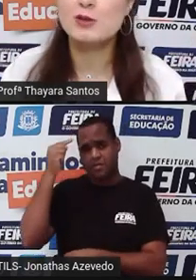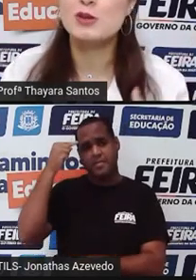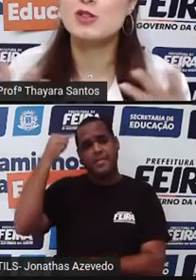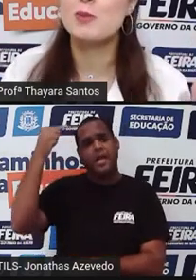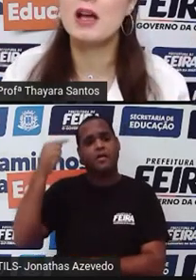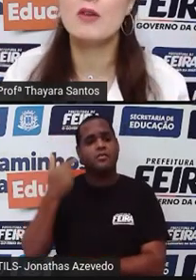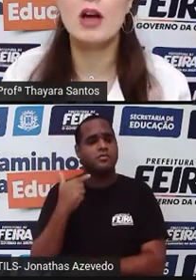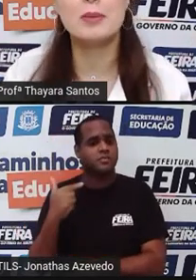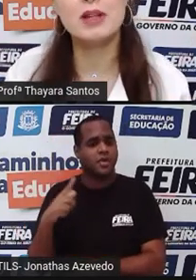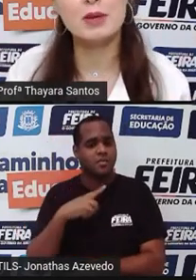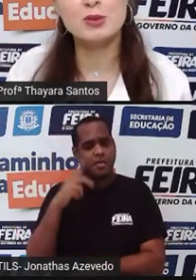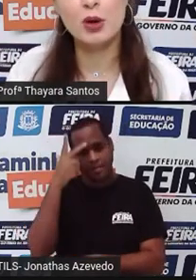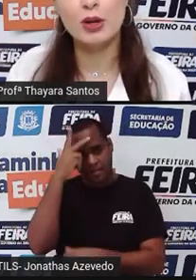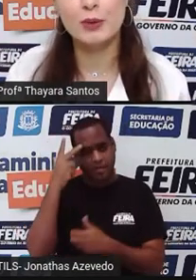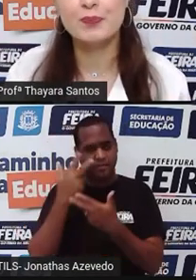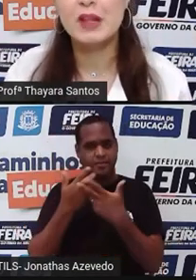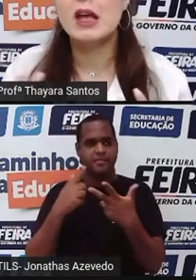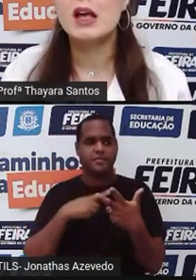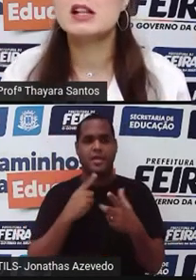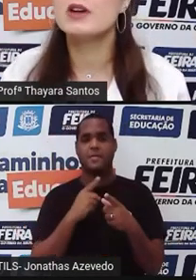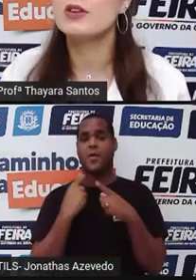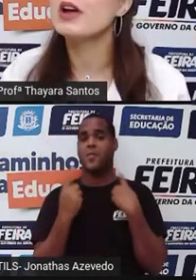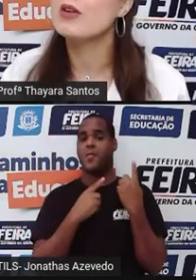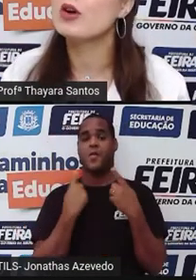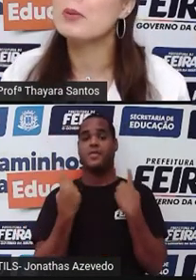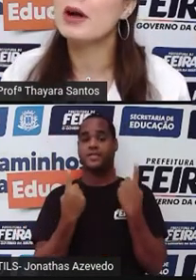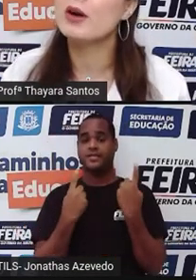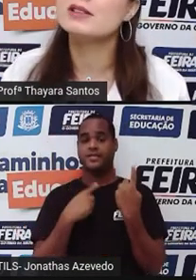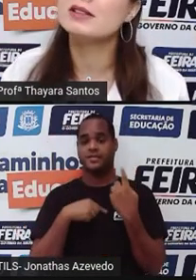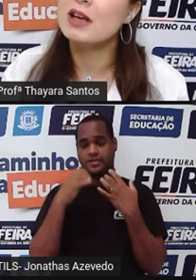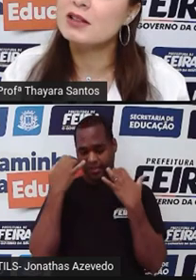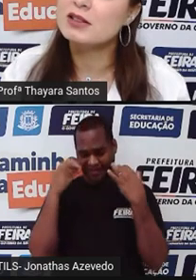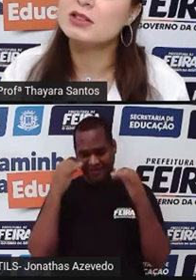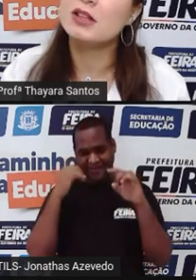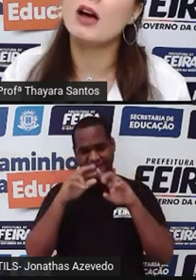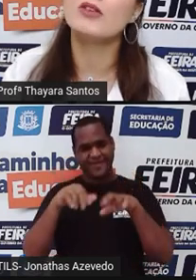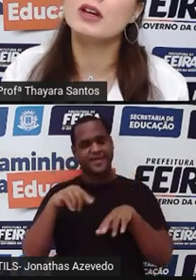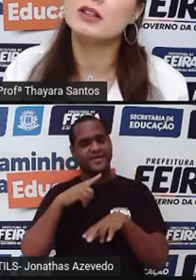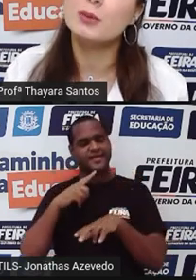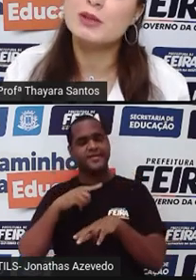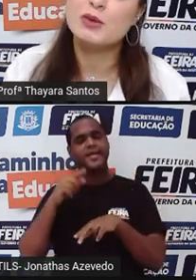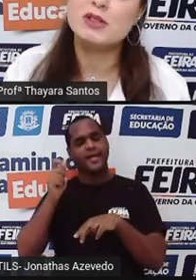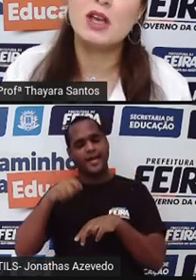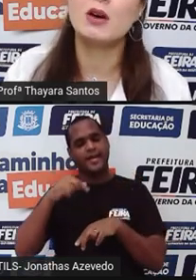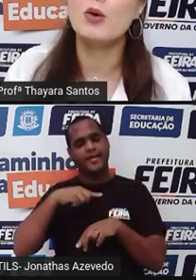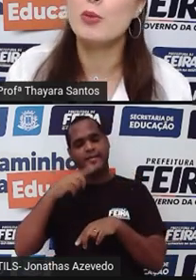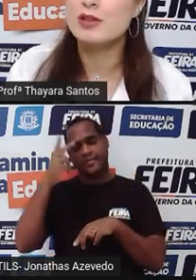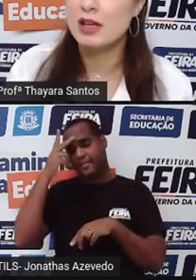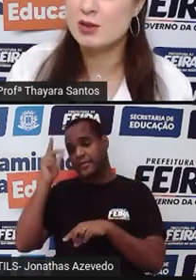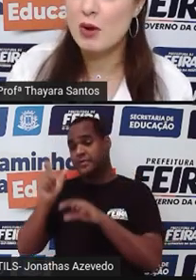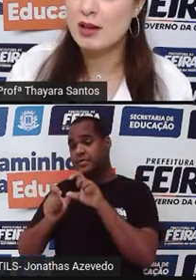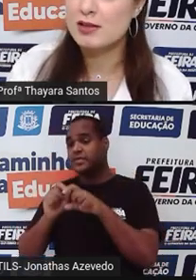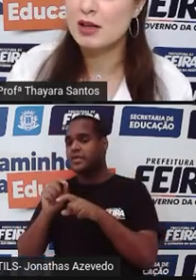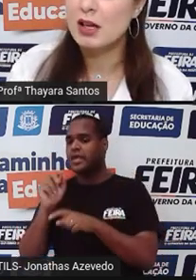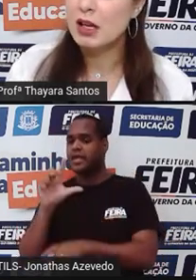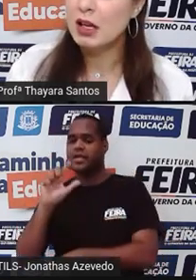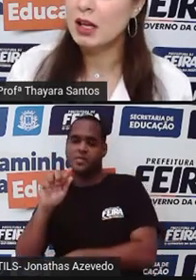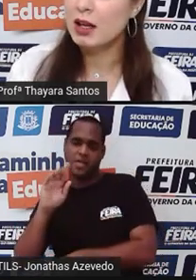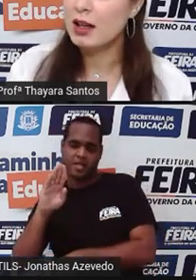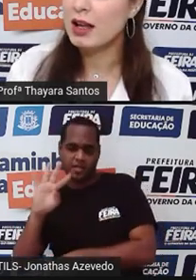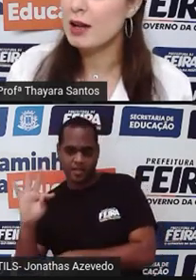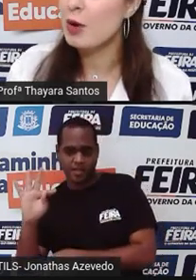que era, as pessoas pegavam e rapidamente morriam. Eles verificavam que a maior incidência estava entre pessoas que eram homossexuais.